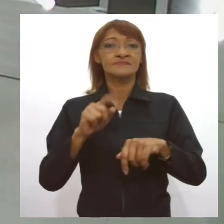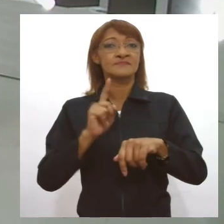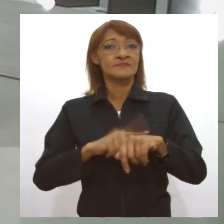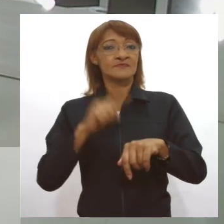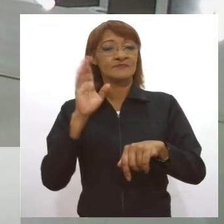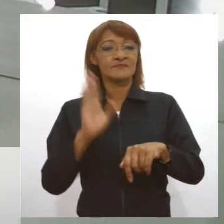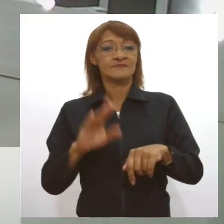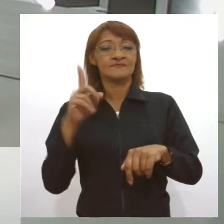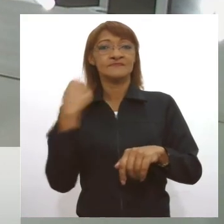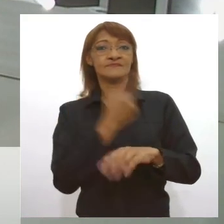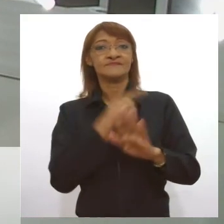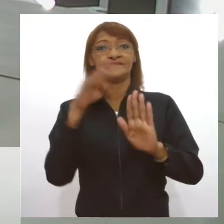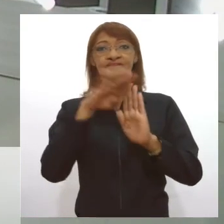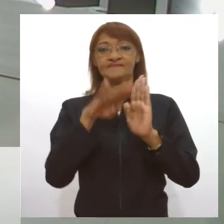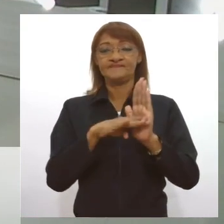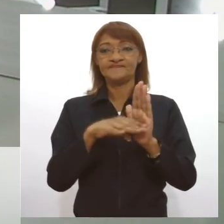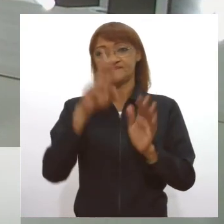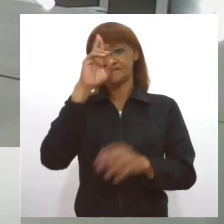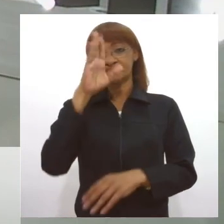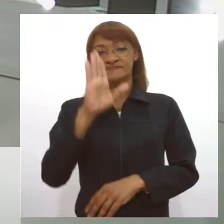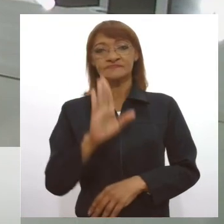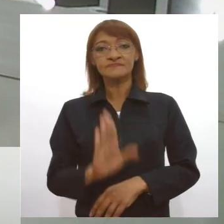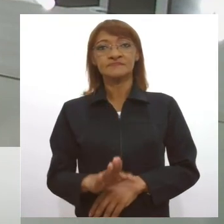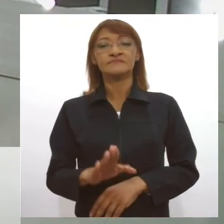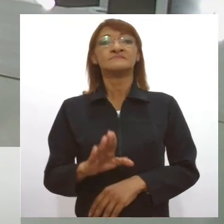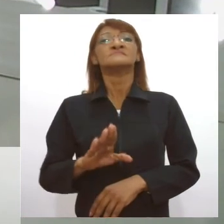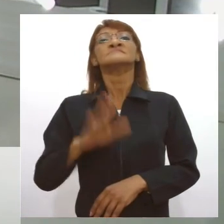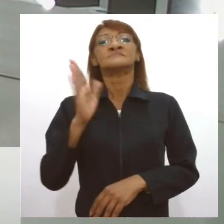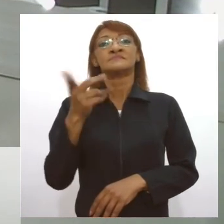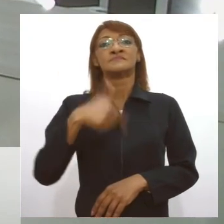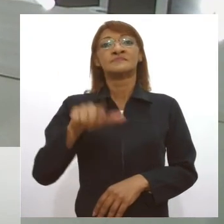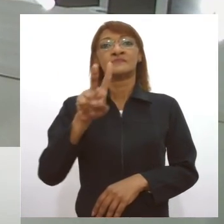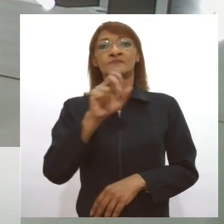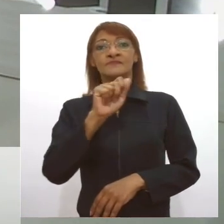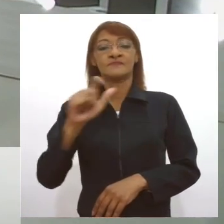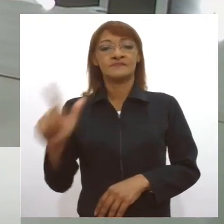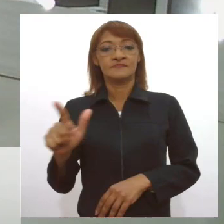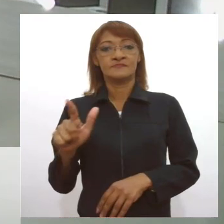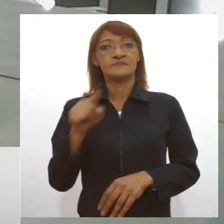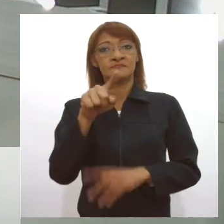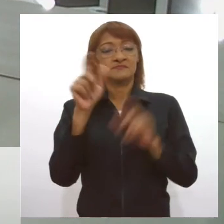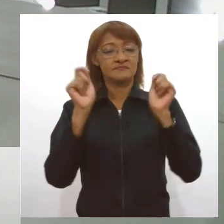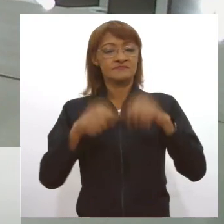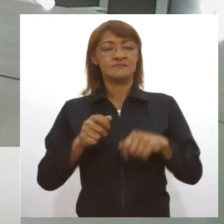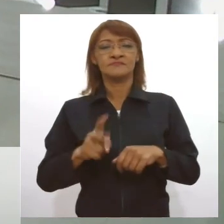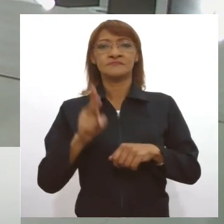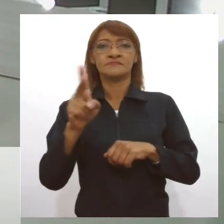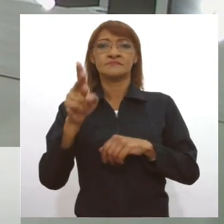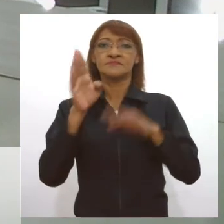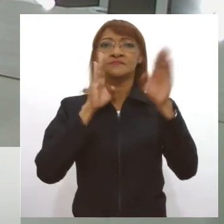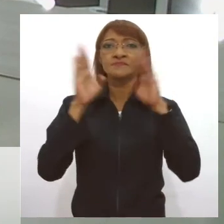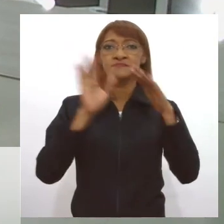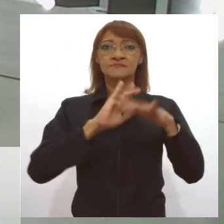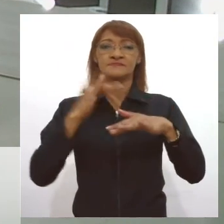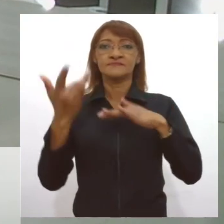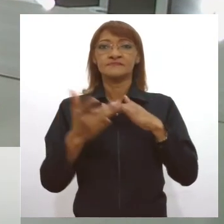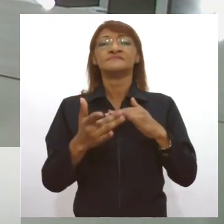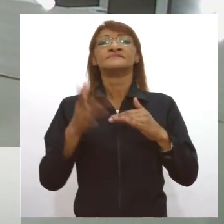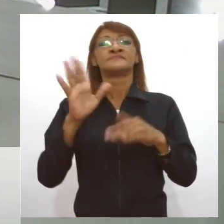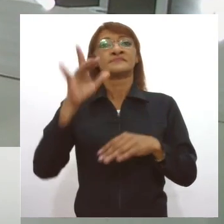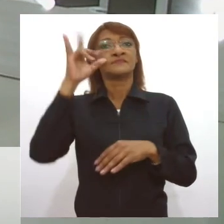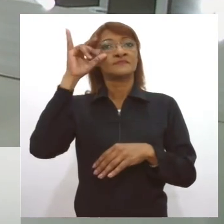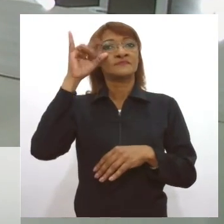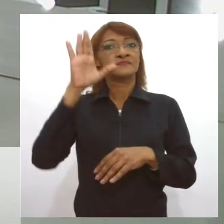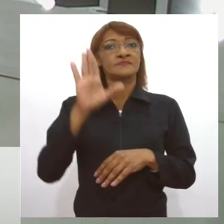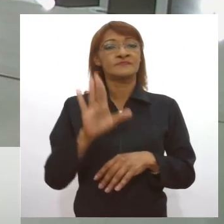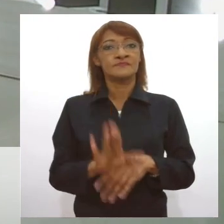na nossa programação e ao meio dia e meio no Jornal da Lese 2ª edição com Valquíria Meirão. Você pode seguir também as nossas redes sociais no Facebook, no Instagram,